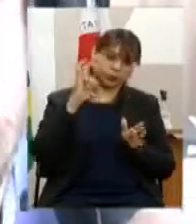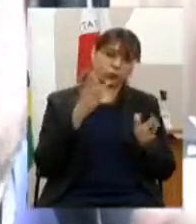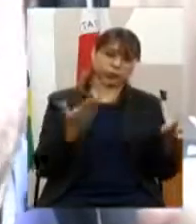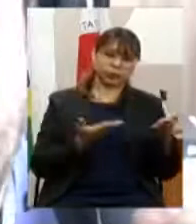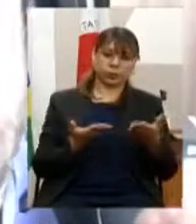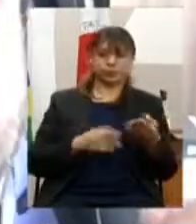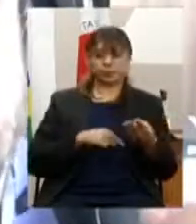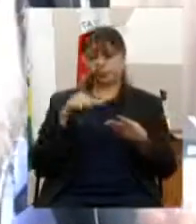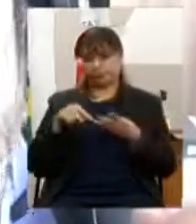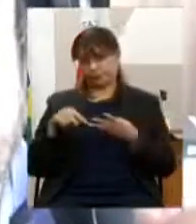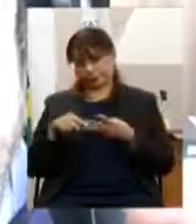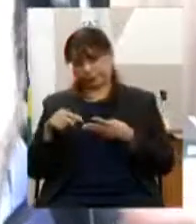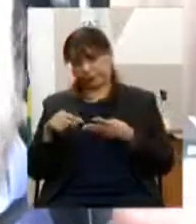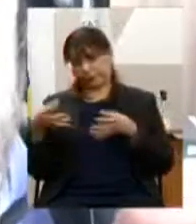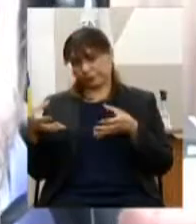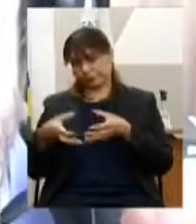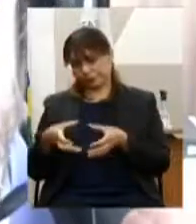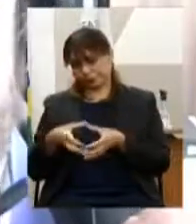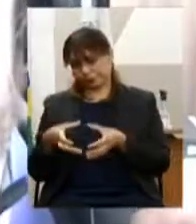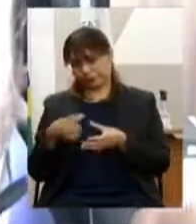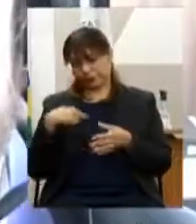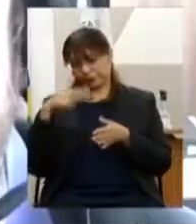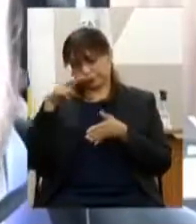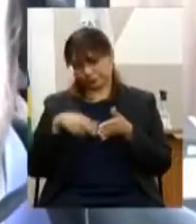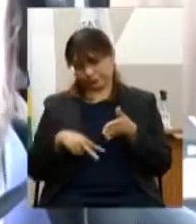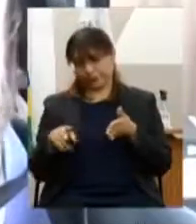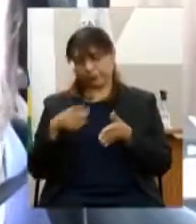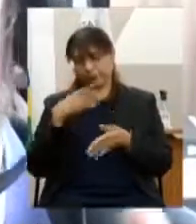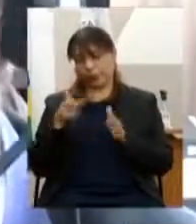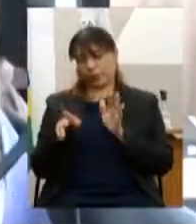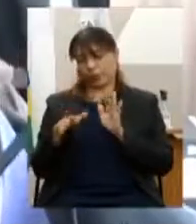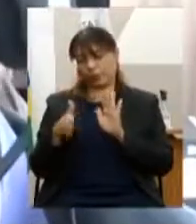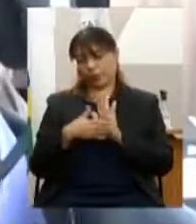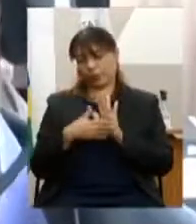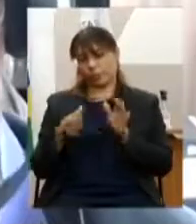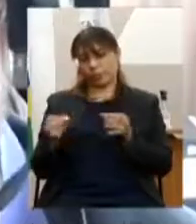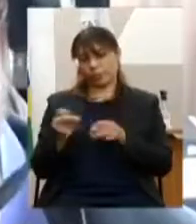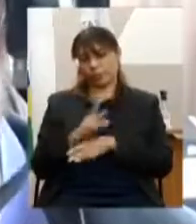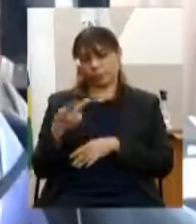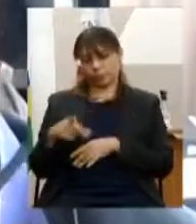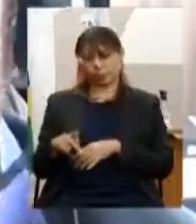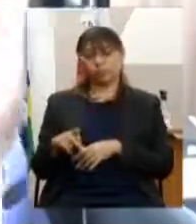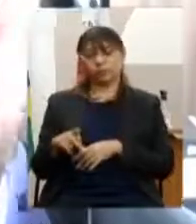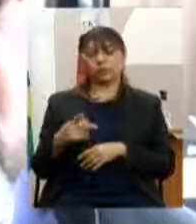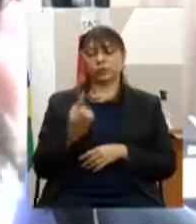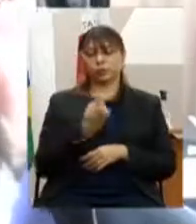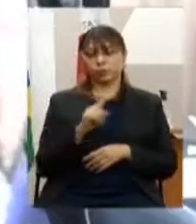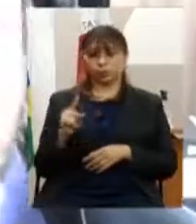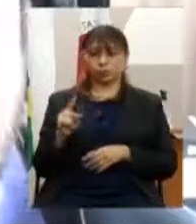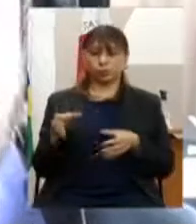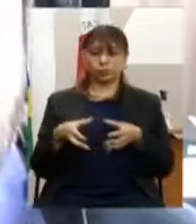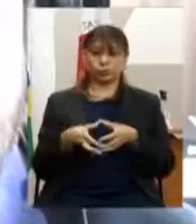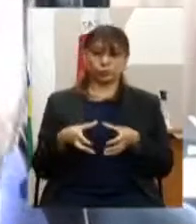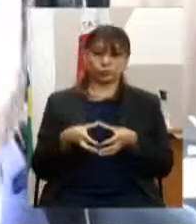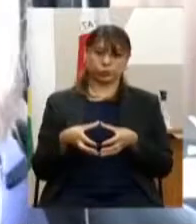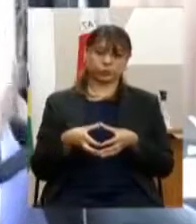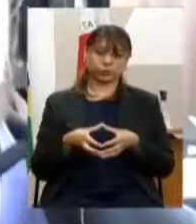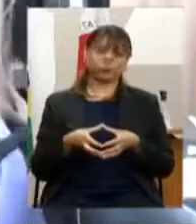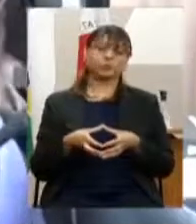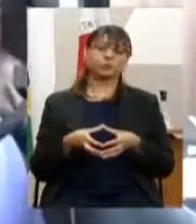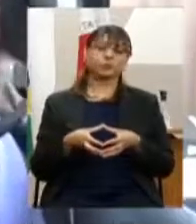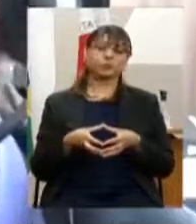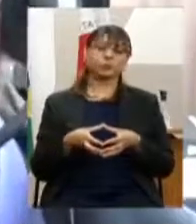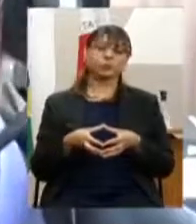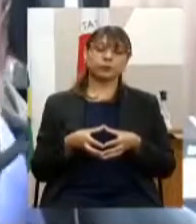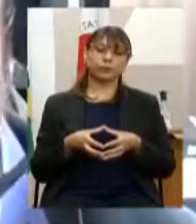ler as propostas do subgrupo 3 que é o último subgrupo de discussão e de propostas produção em